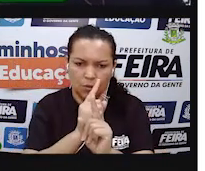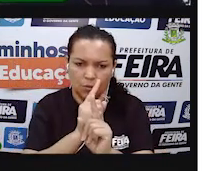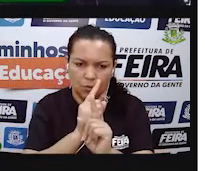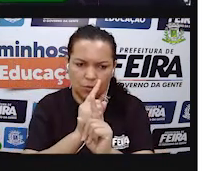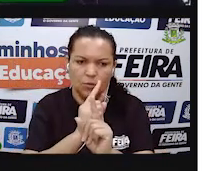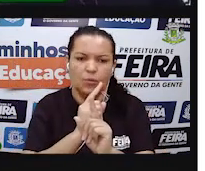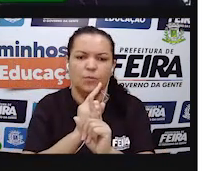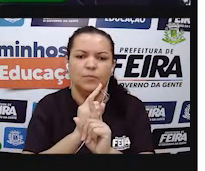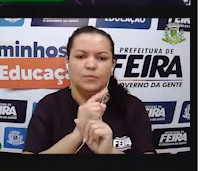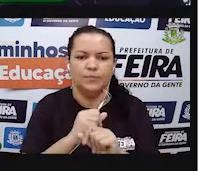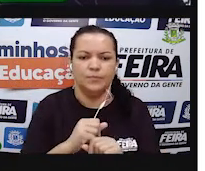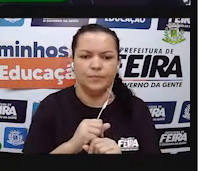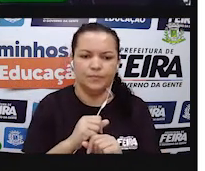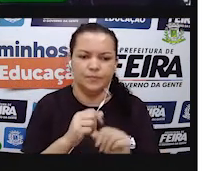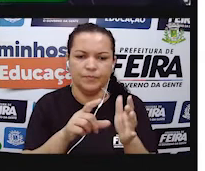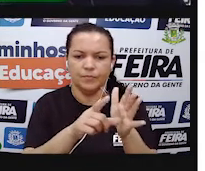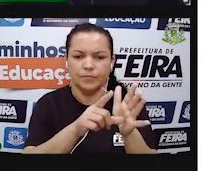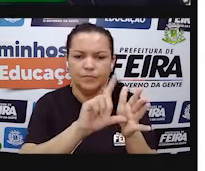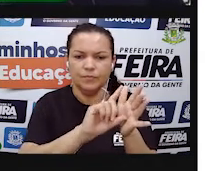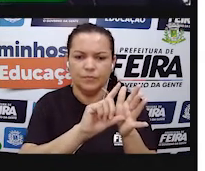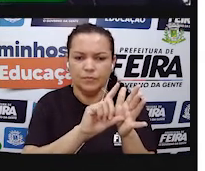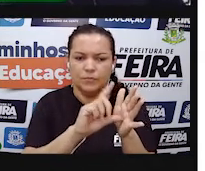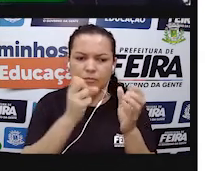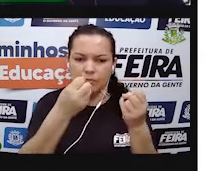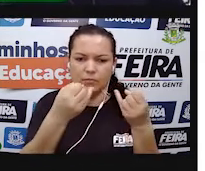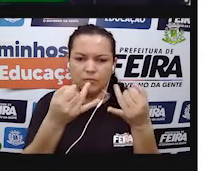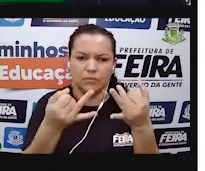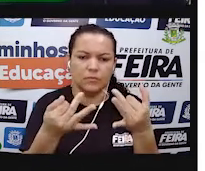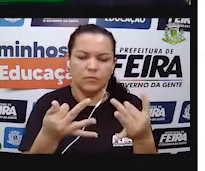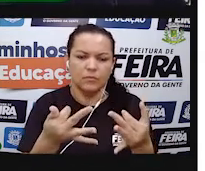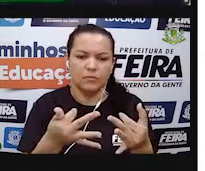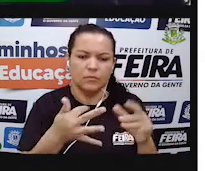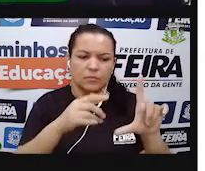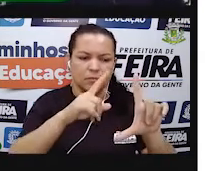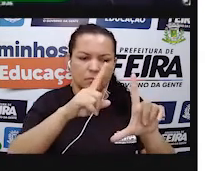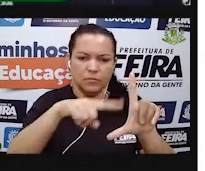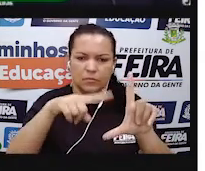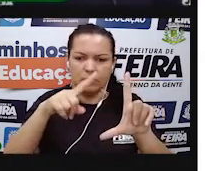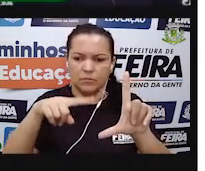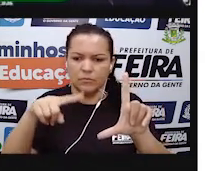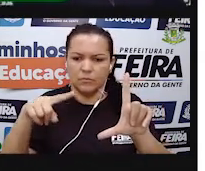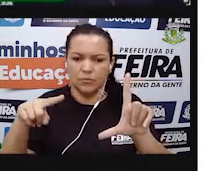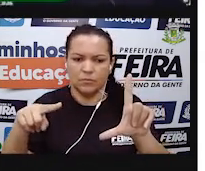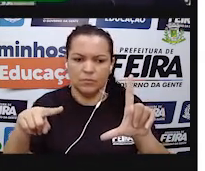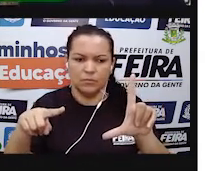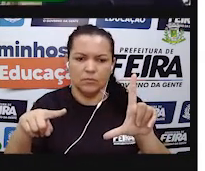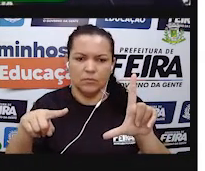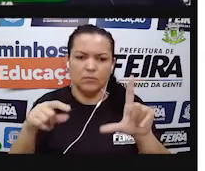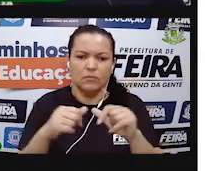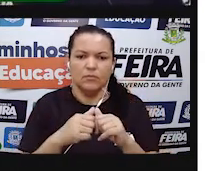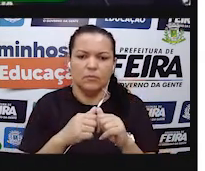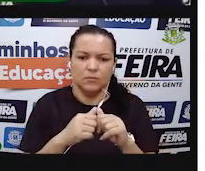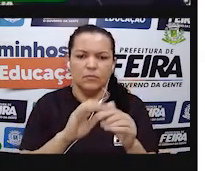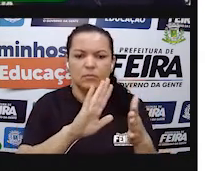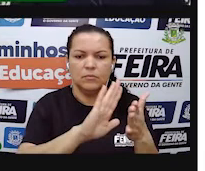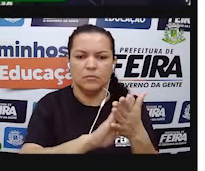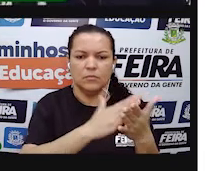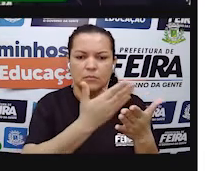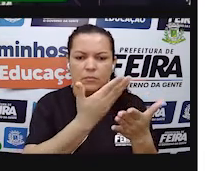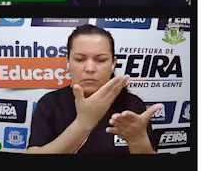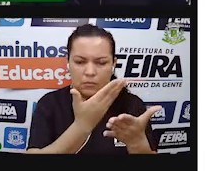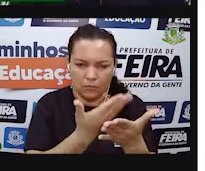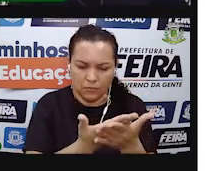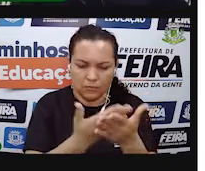na conta de luz da sua casa? Vamos avançar. Mas antes de falar do gráfico,